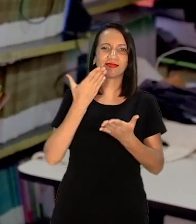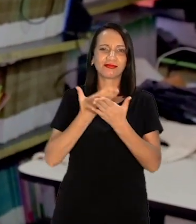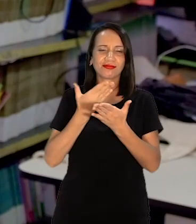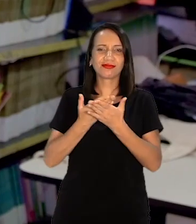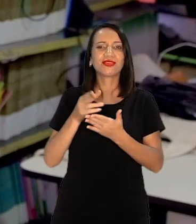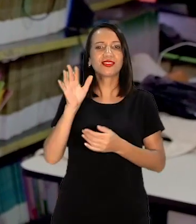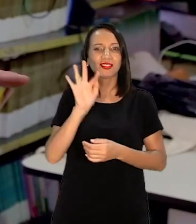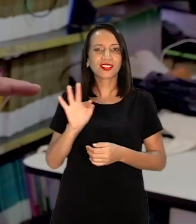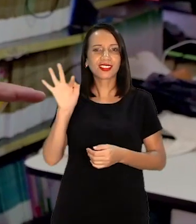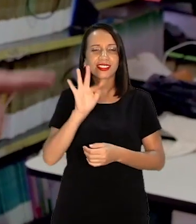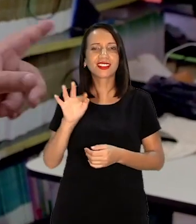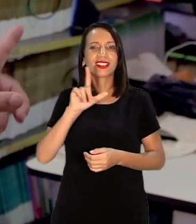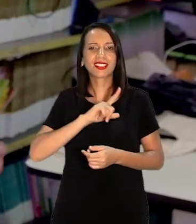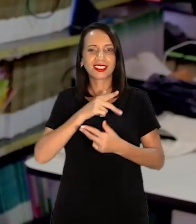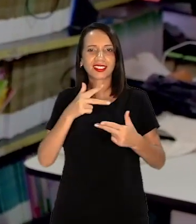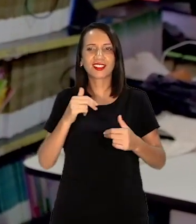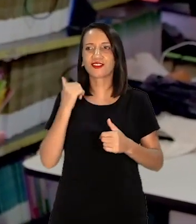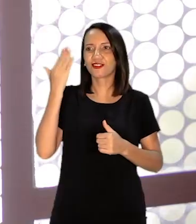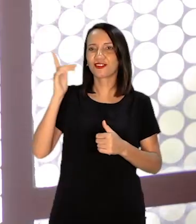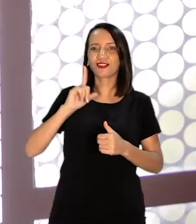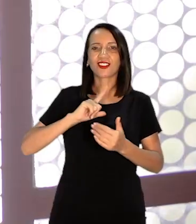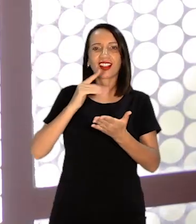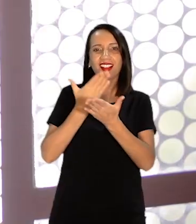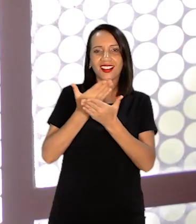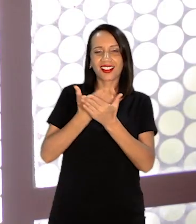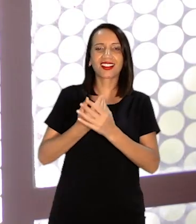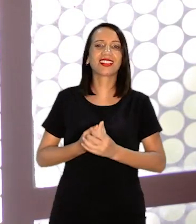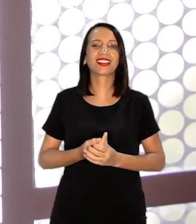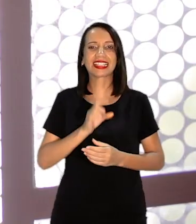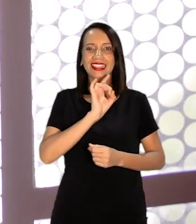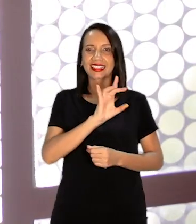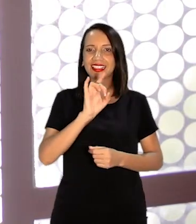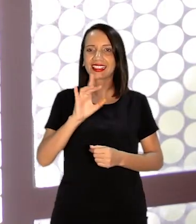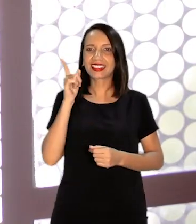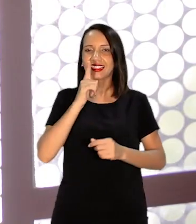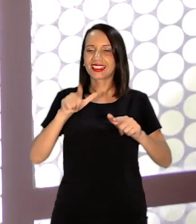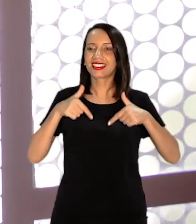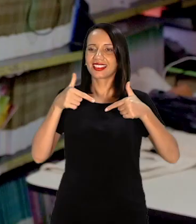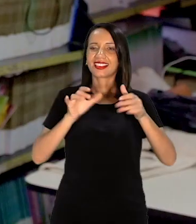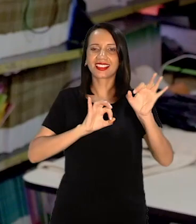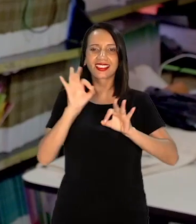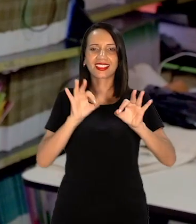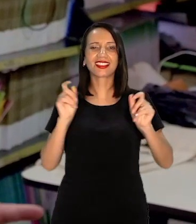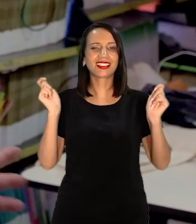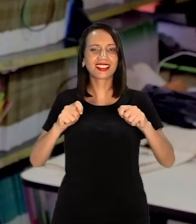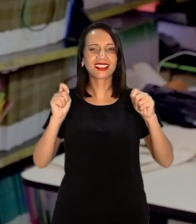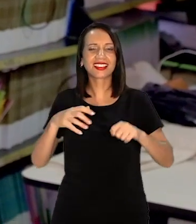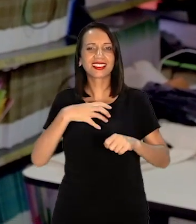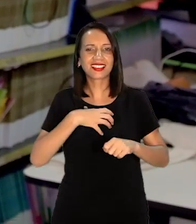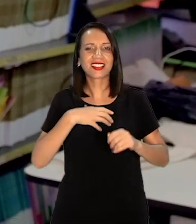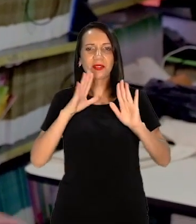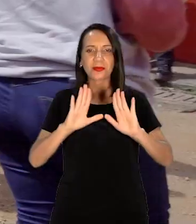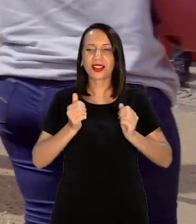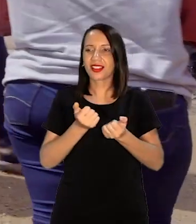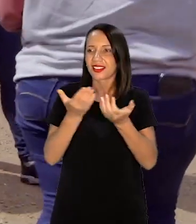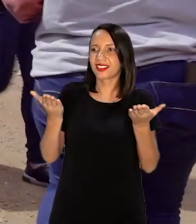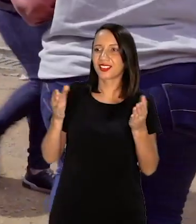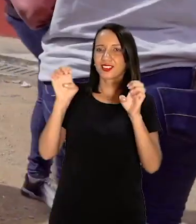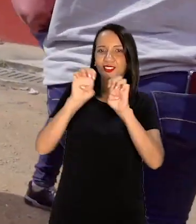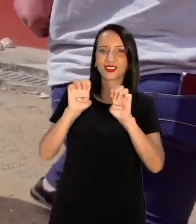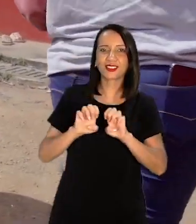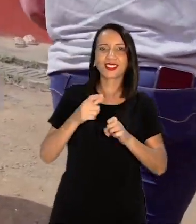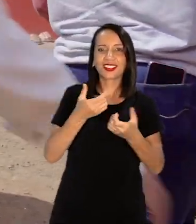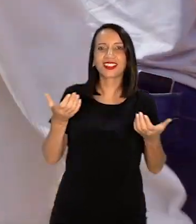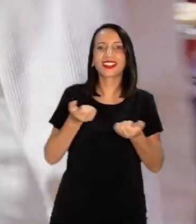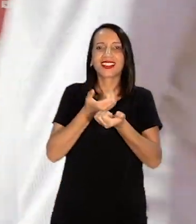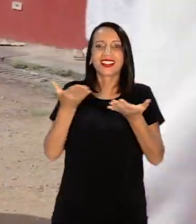O estudo É fora da aula E cada um vai se organizando Do jeito que pode Mas a estrutura Tá dada aqui No